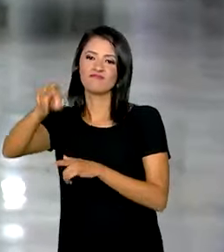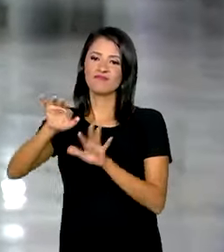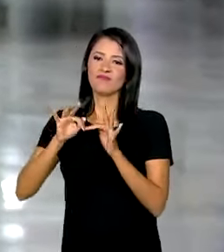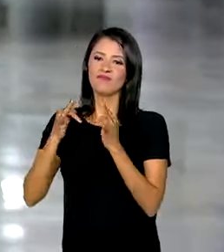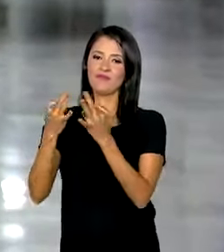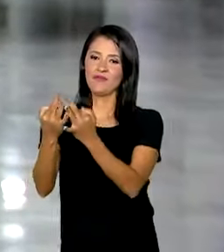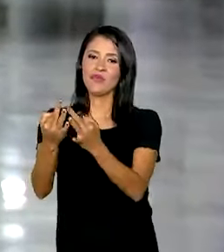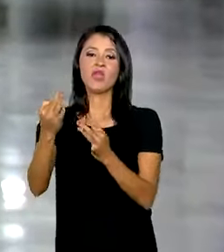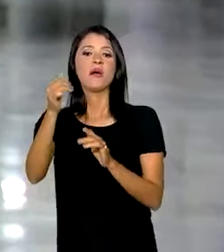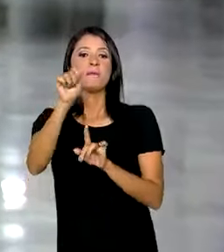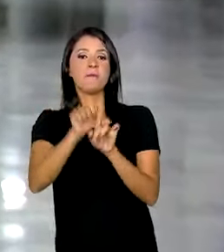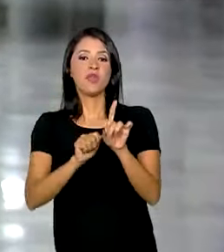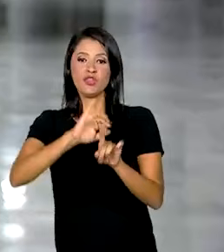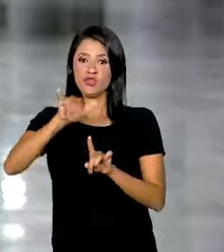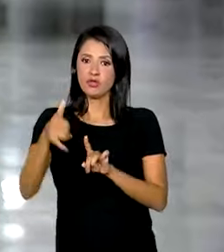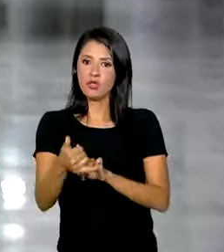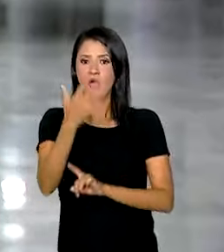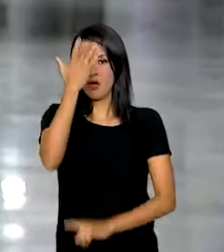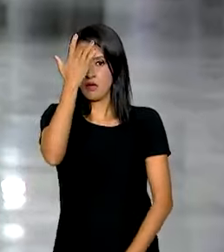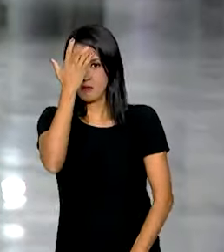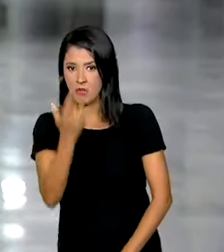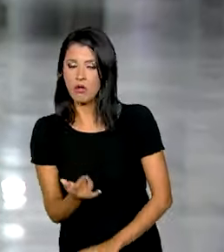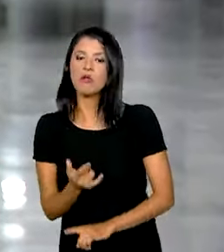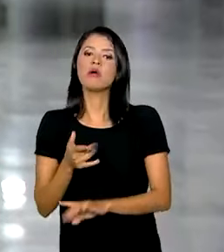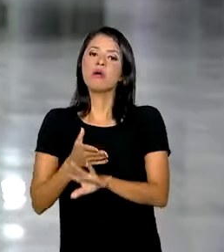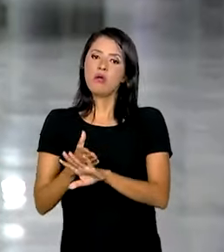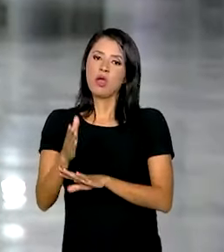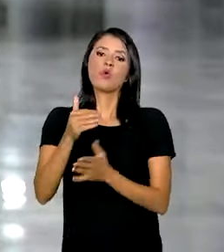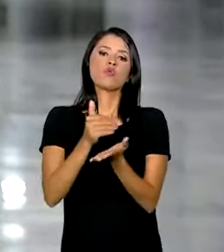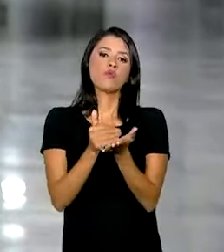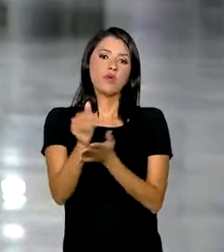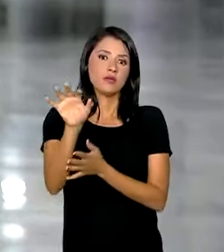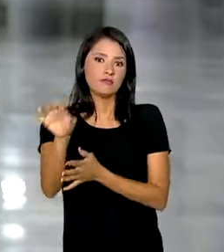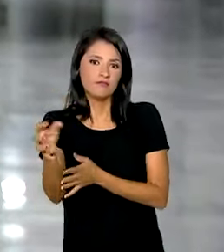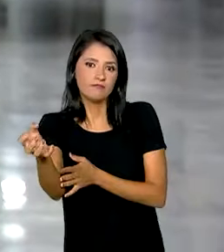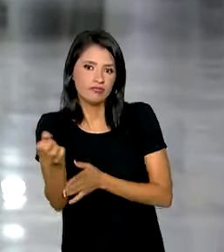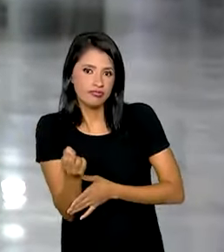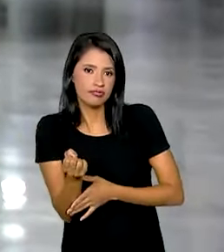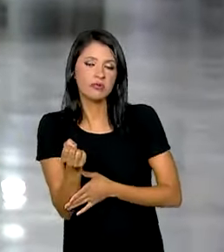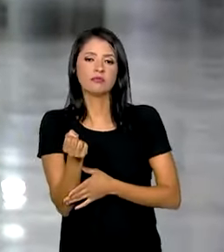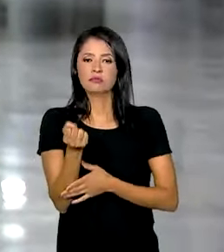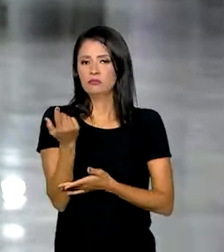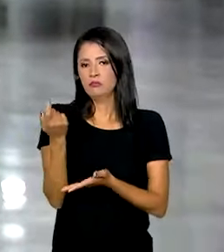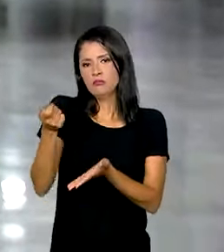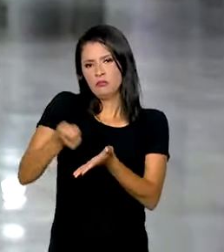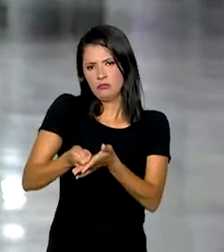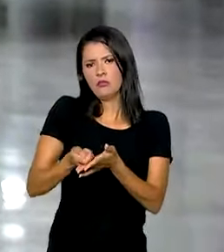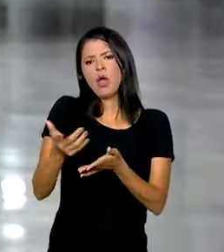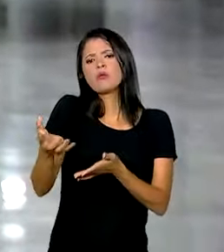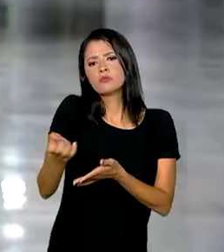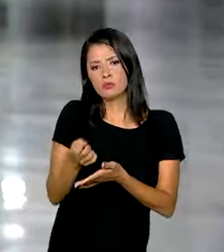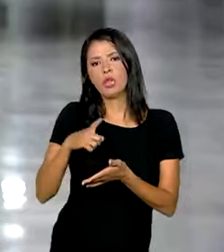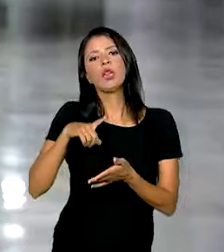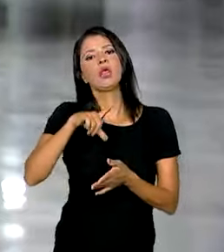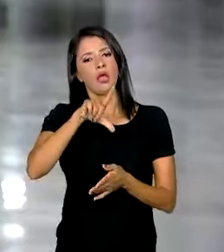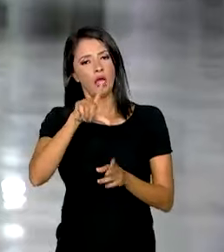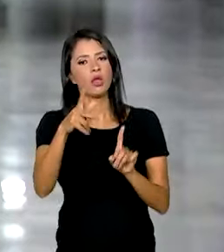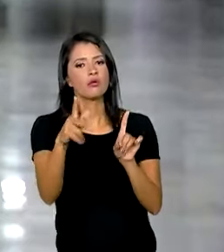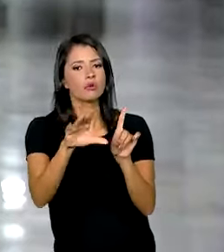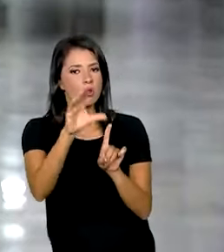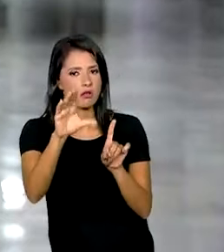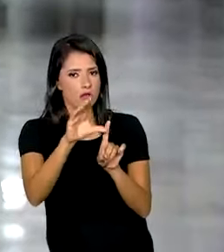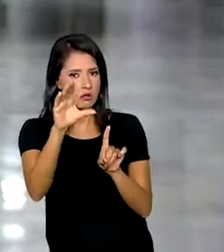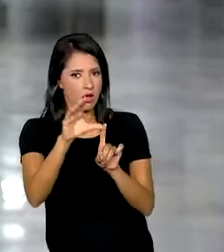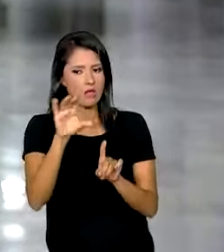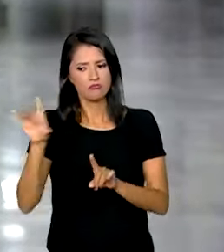janeiro. A partir de amanhã, esses saques já começam a ocorrer. Pablo, normalmente esse saque tem um calendário e cada